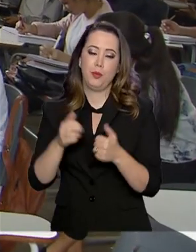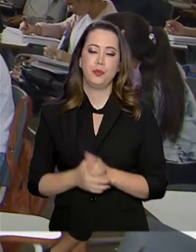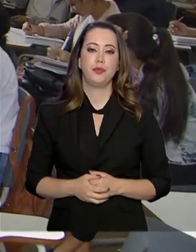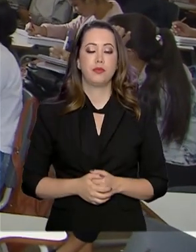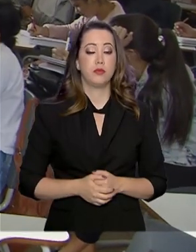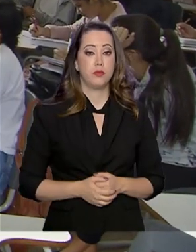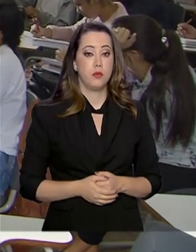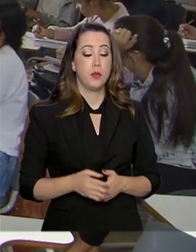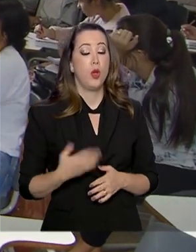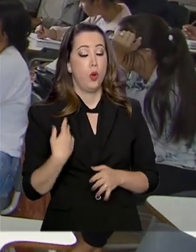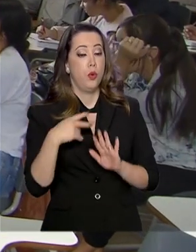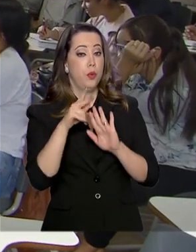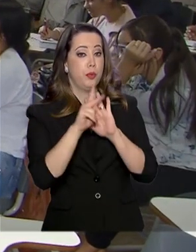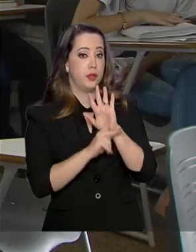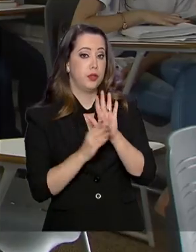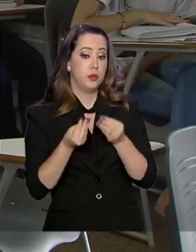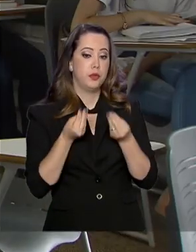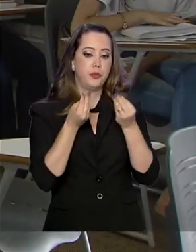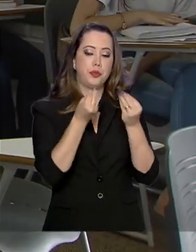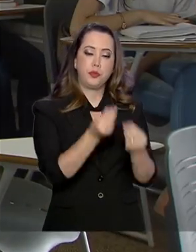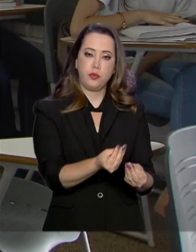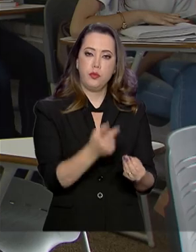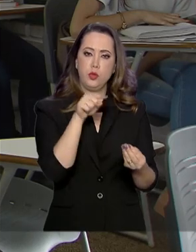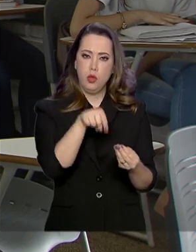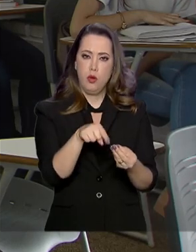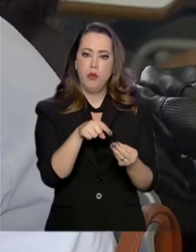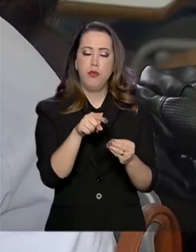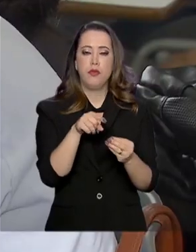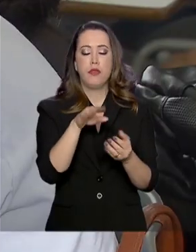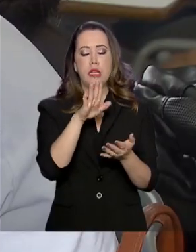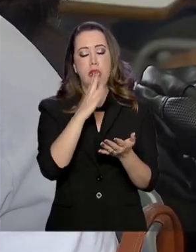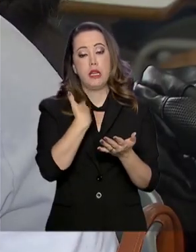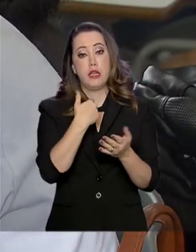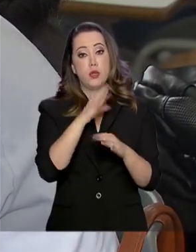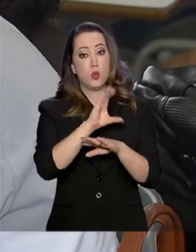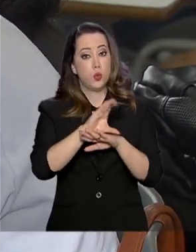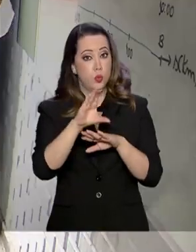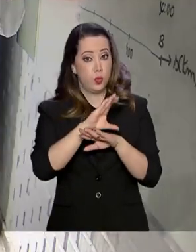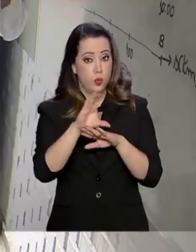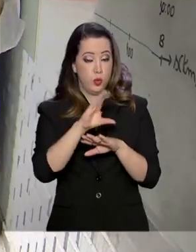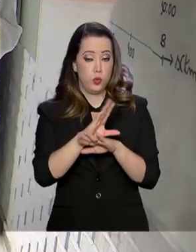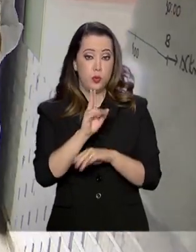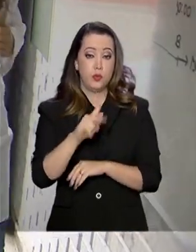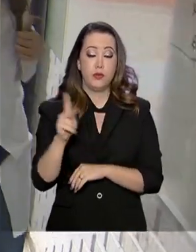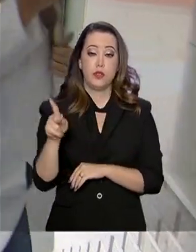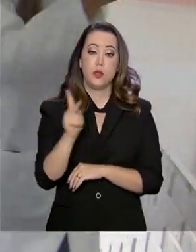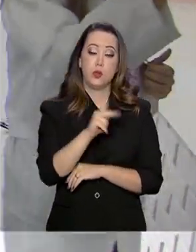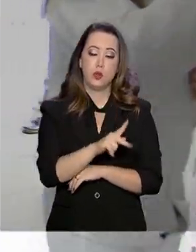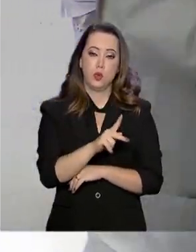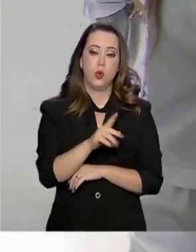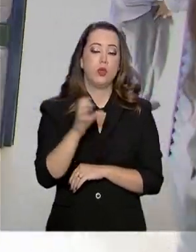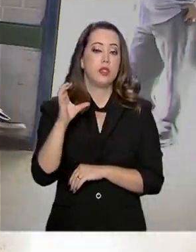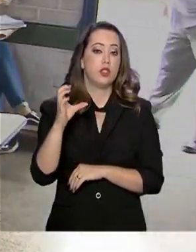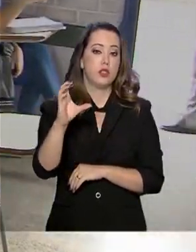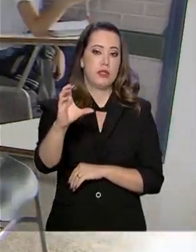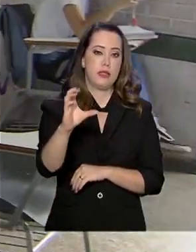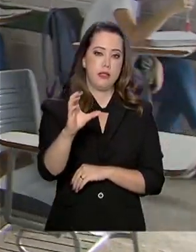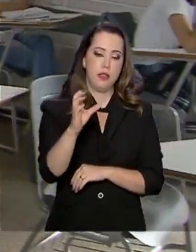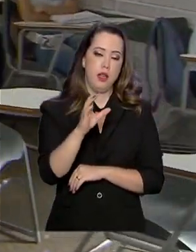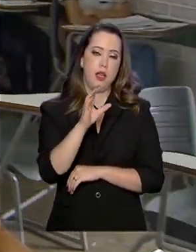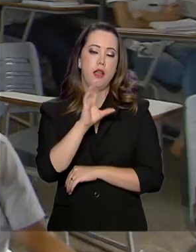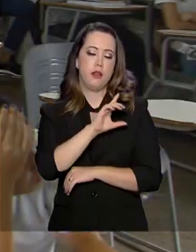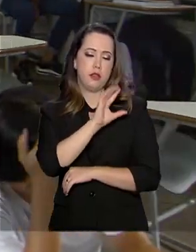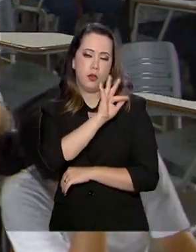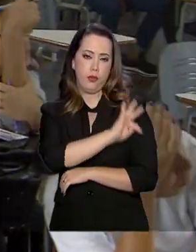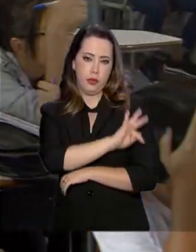para os professores de ciências do sexto ao nono ano do ensino fundamental. São 4 mil vagas em mais de 100